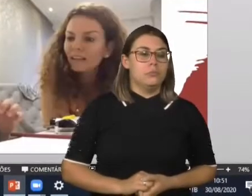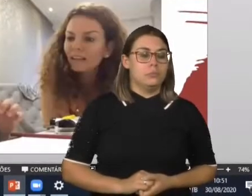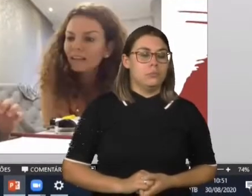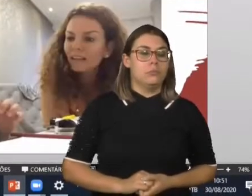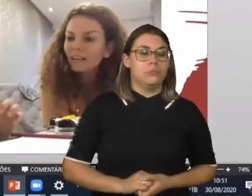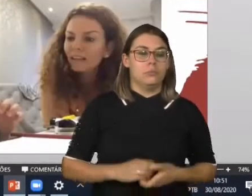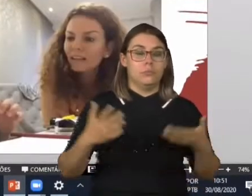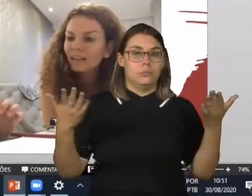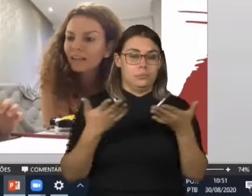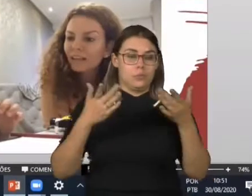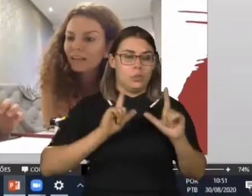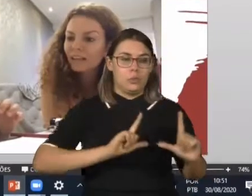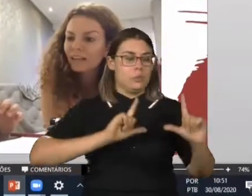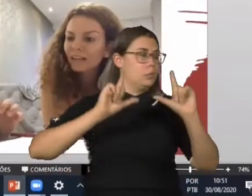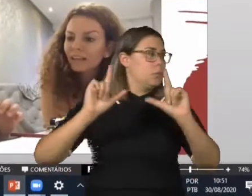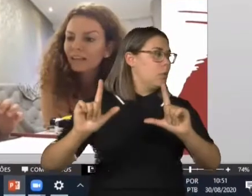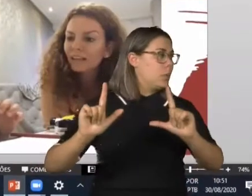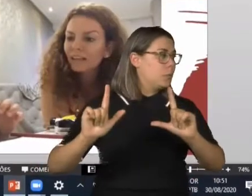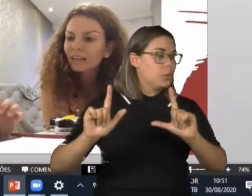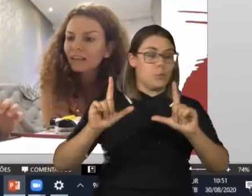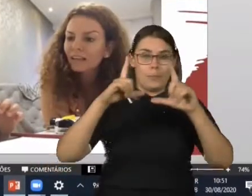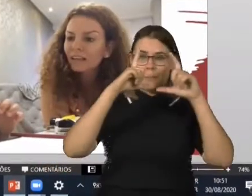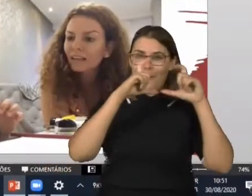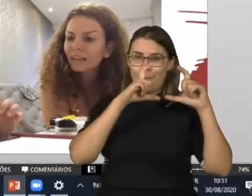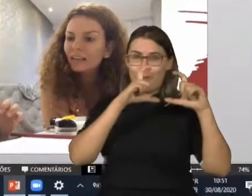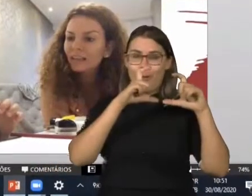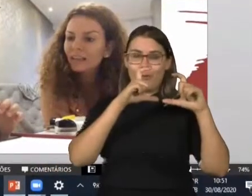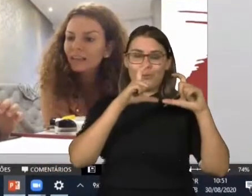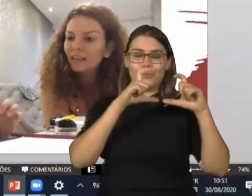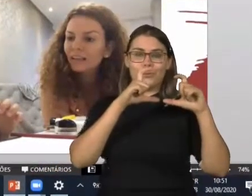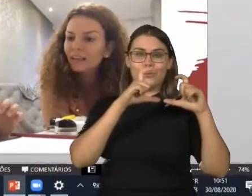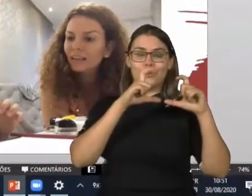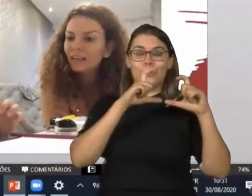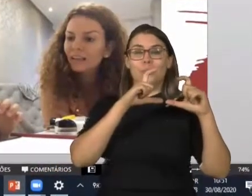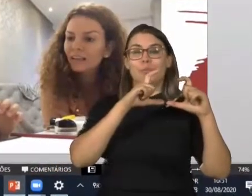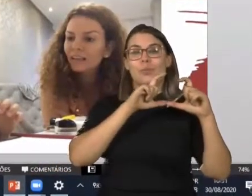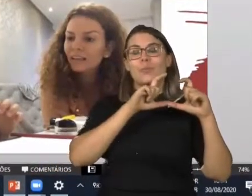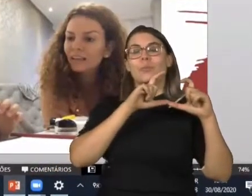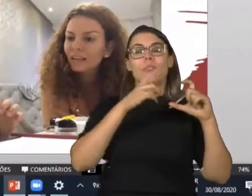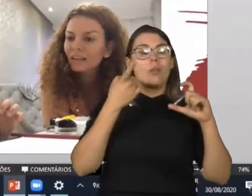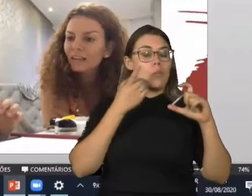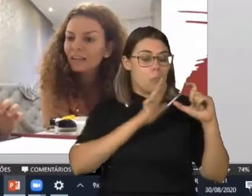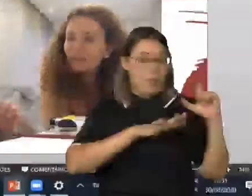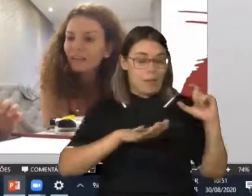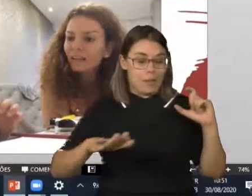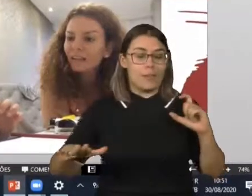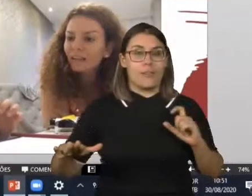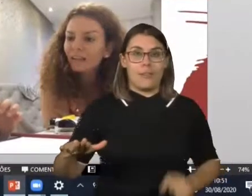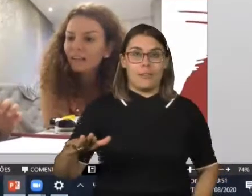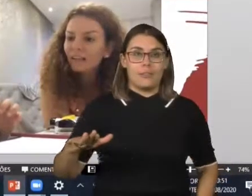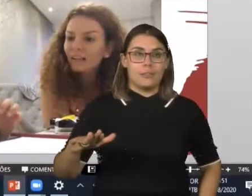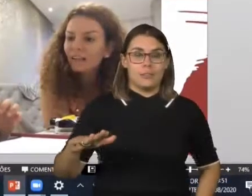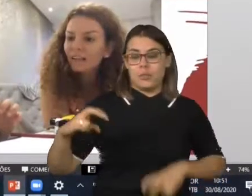Nesse slide, nós temos uma foto, uma imagem do lado direito, de uma criança no set analítico, no